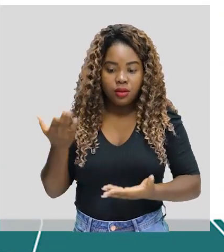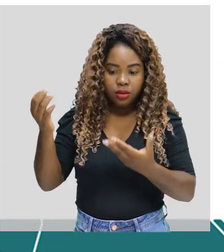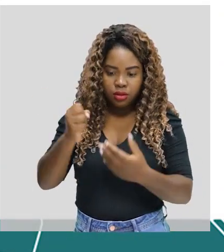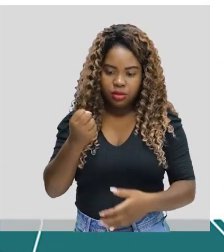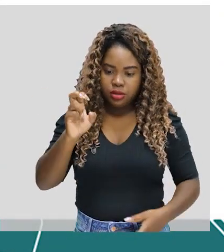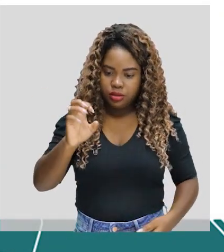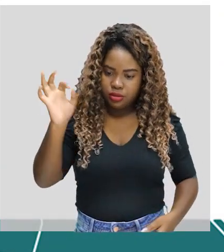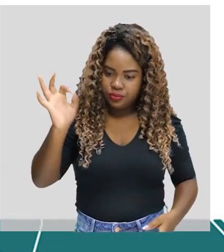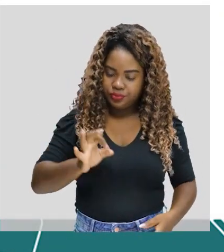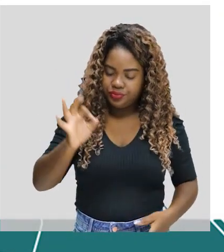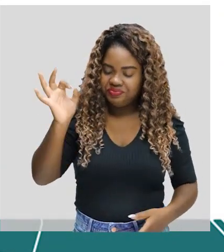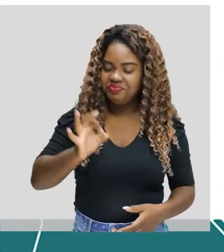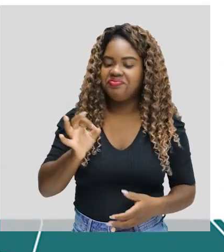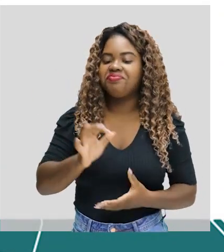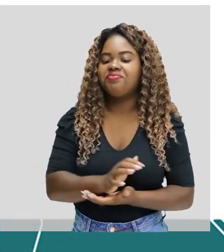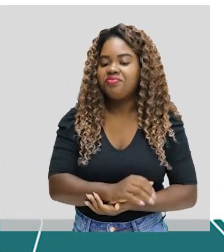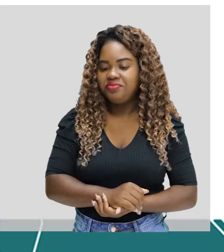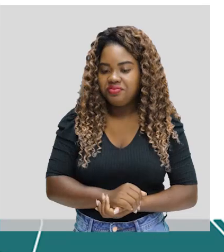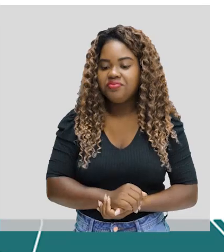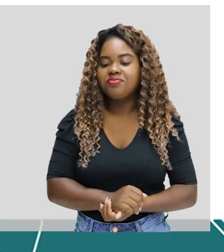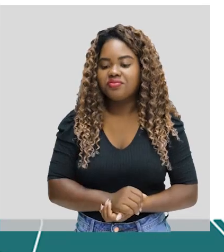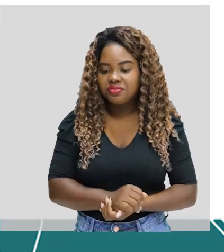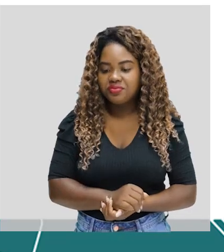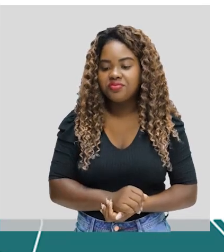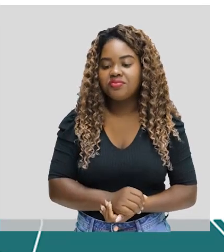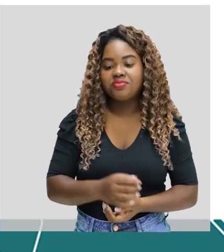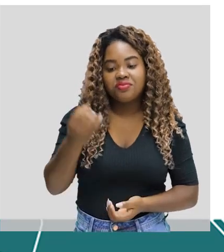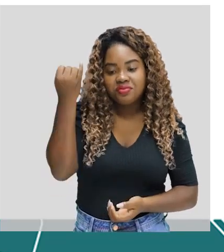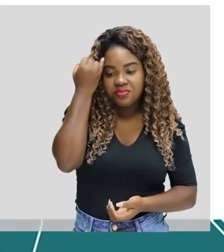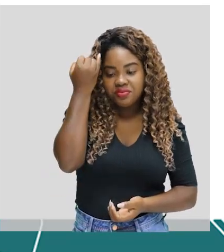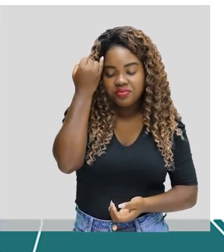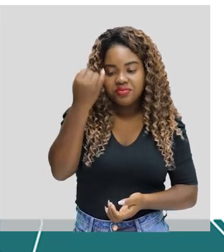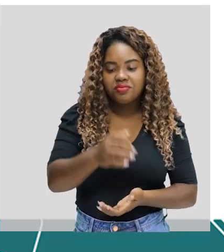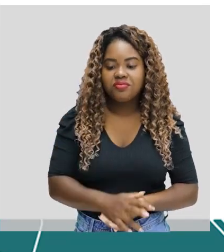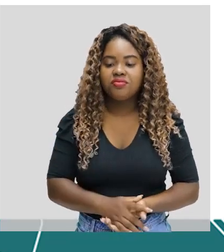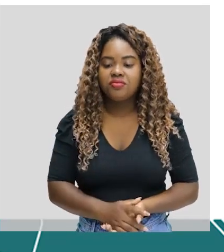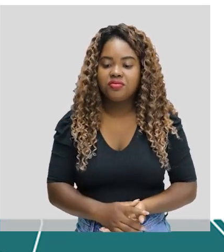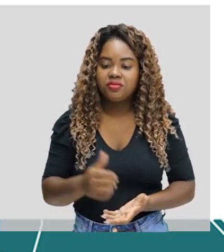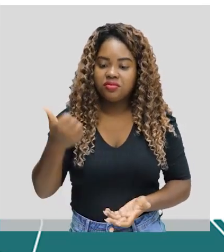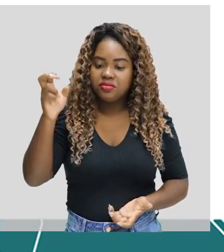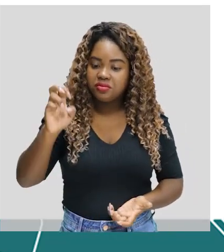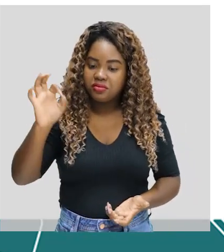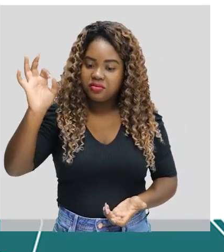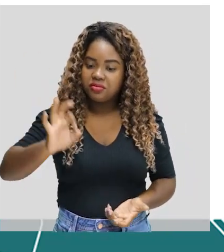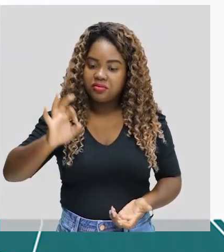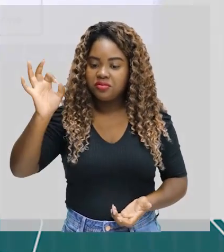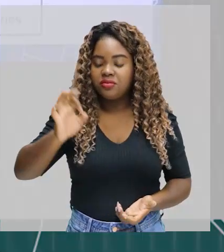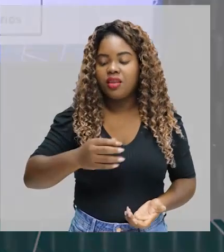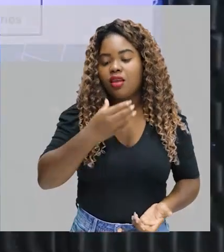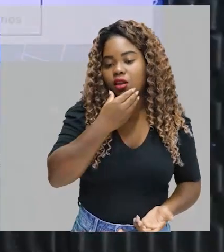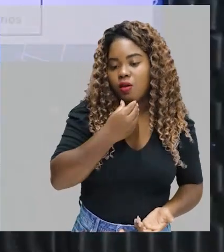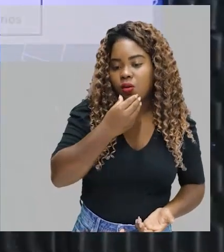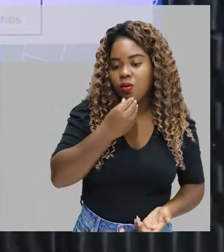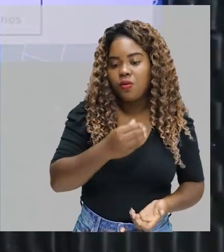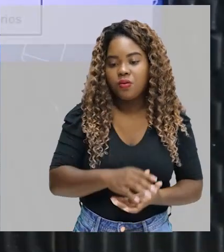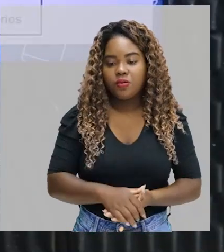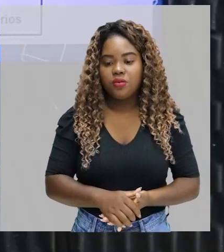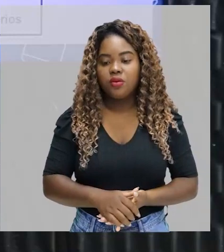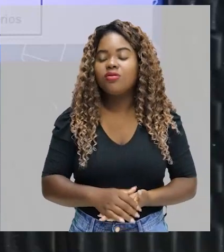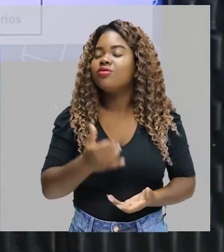85% das meninas são sedentárias, enquanto 15% dos rapazes.